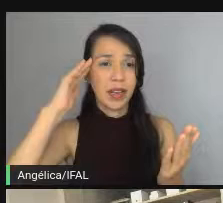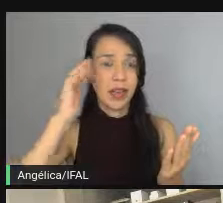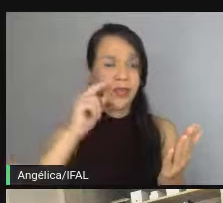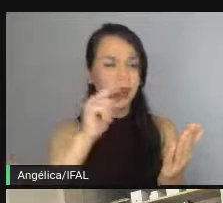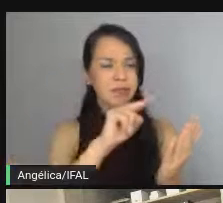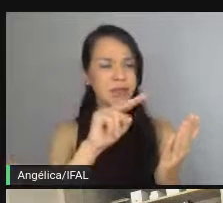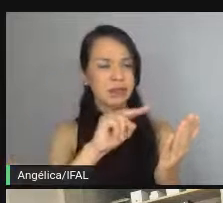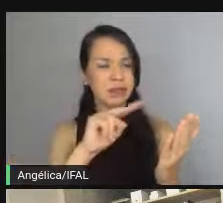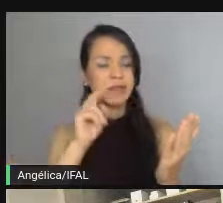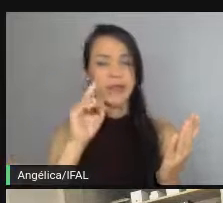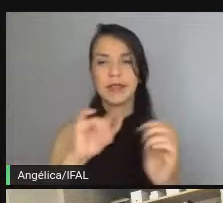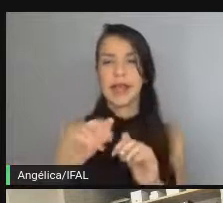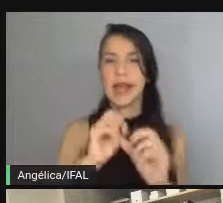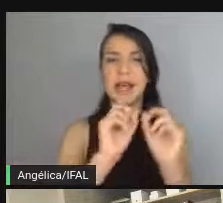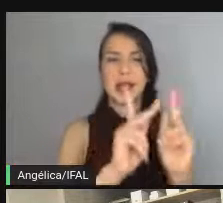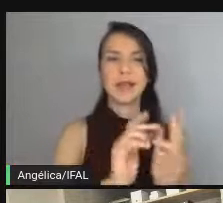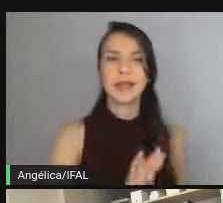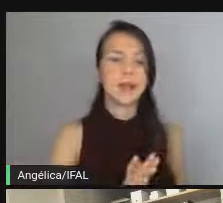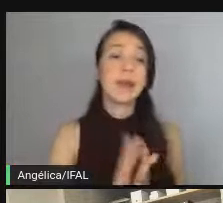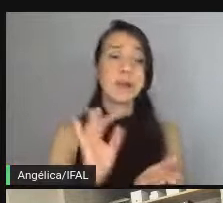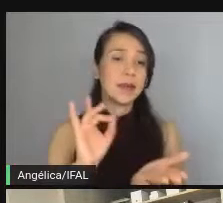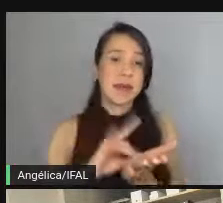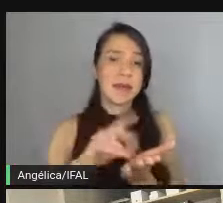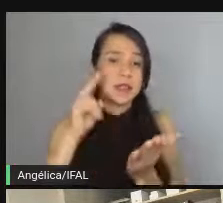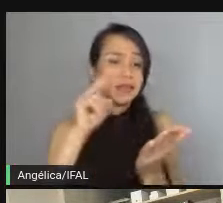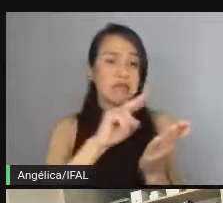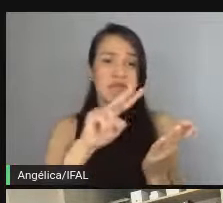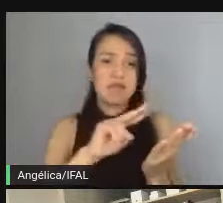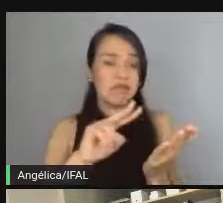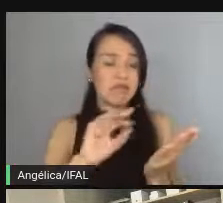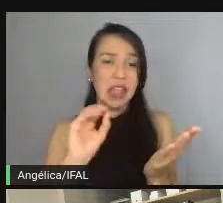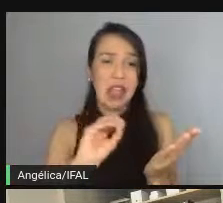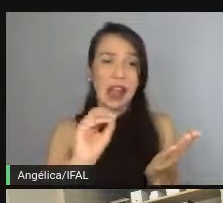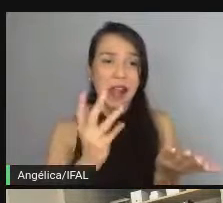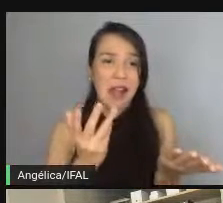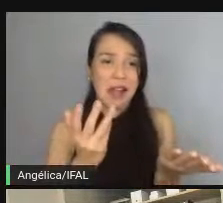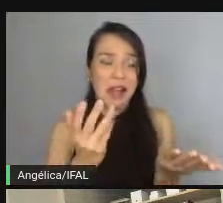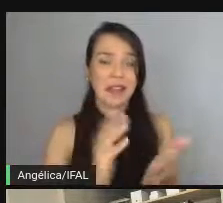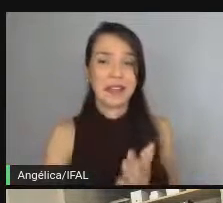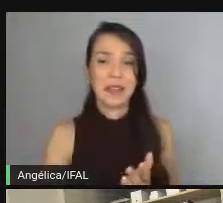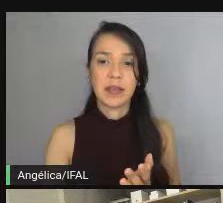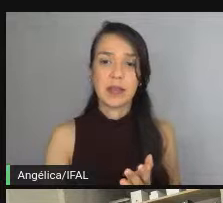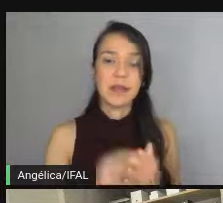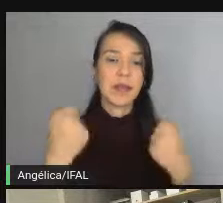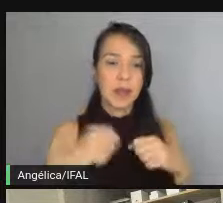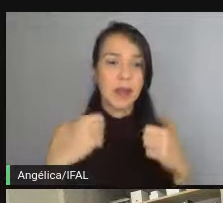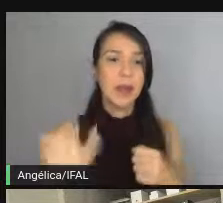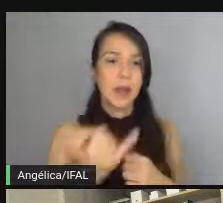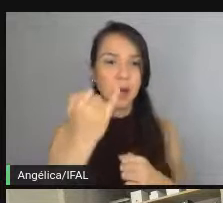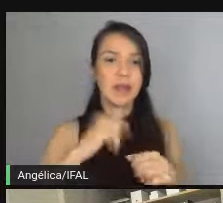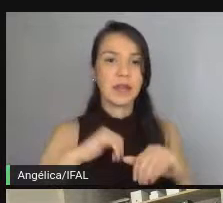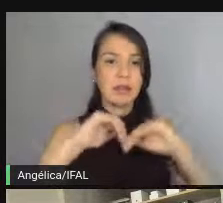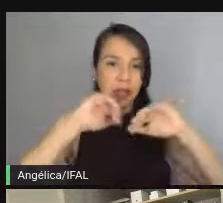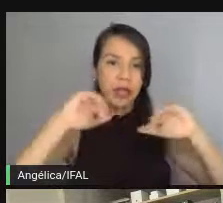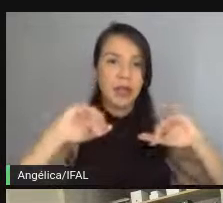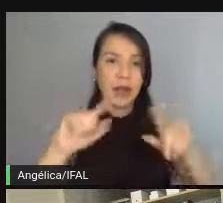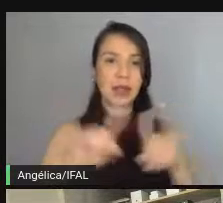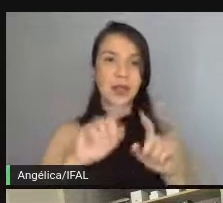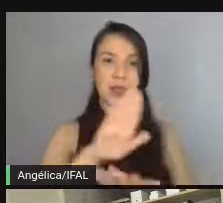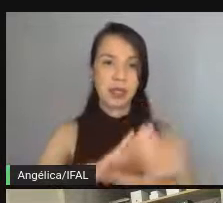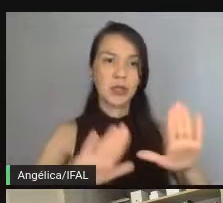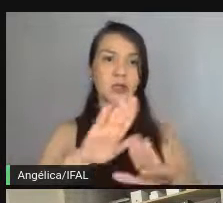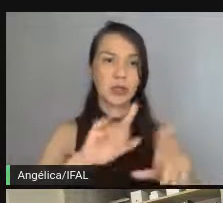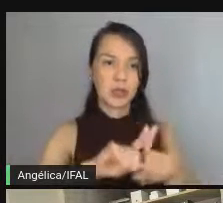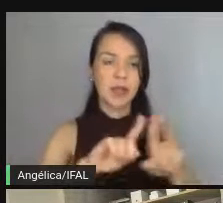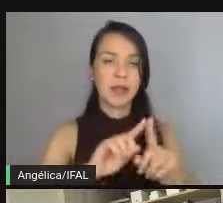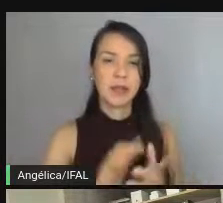olho e diz que está ok, mas na verdade ele não validou quase nada. Então, é importante ter essa separação e esse cuidado mesmo